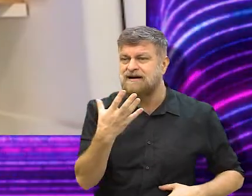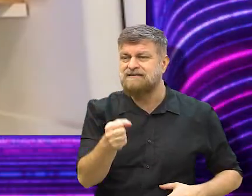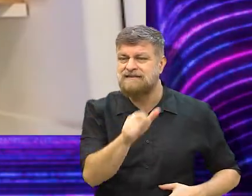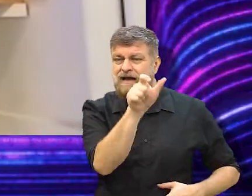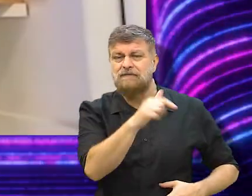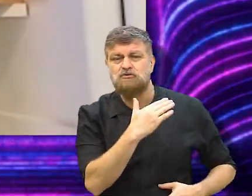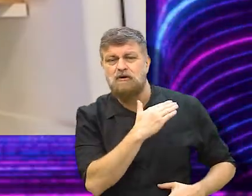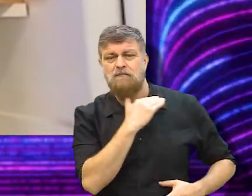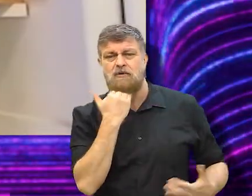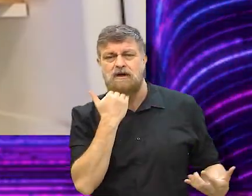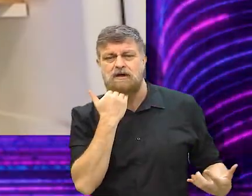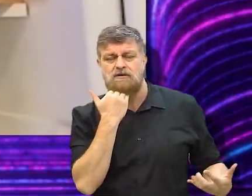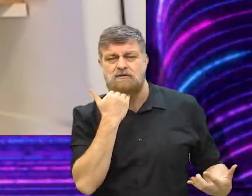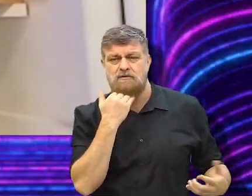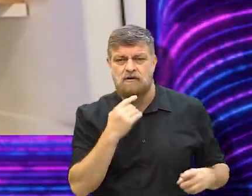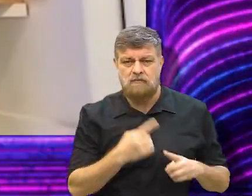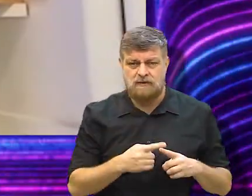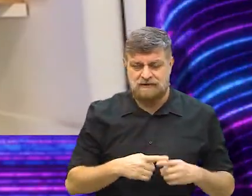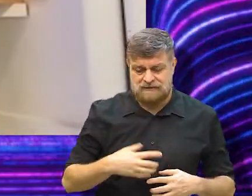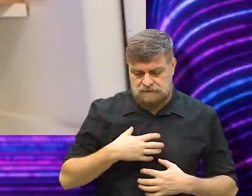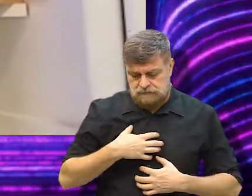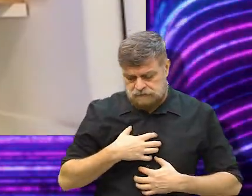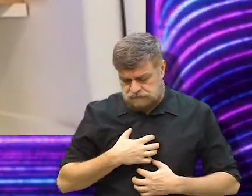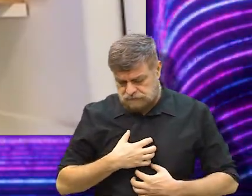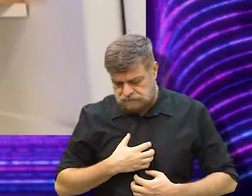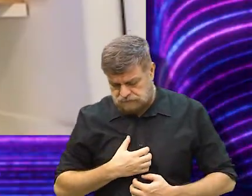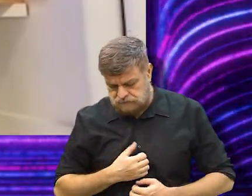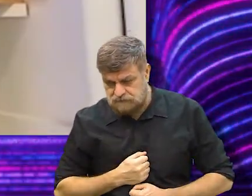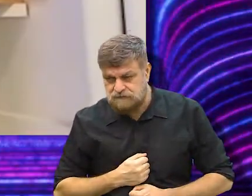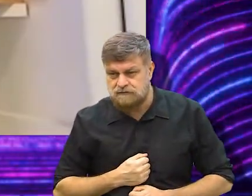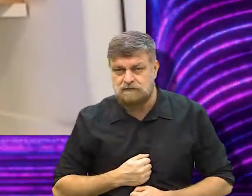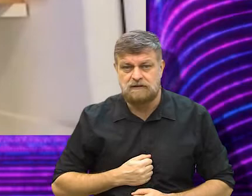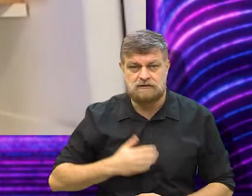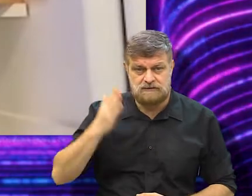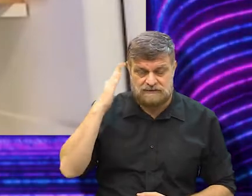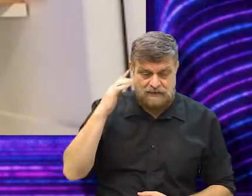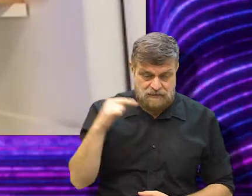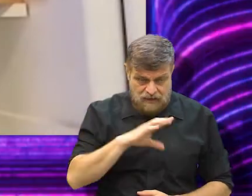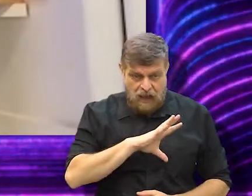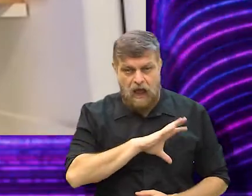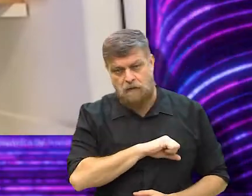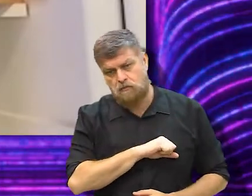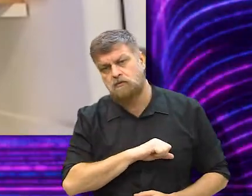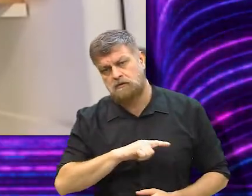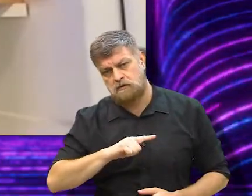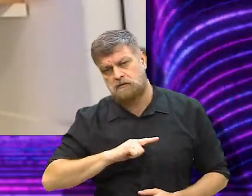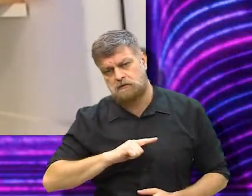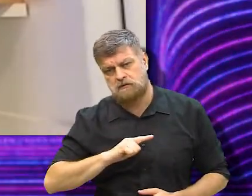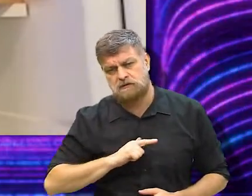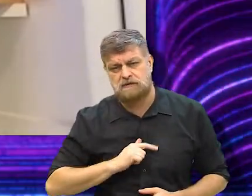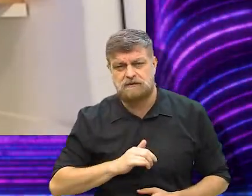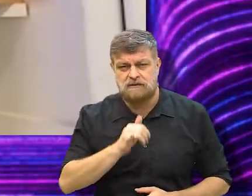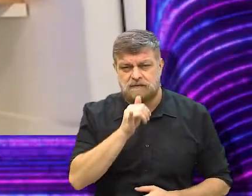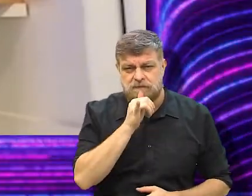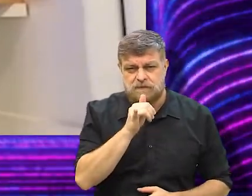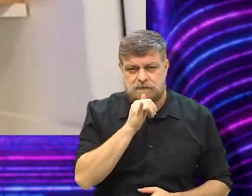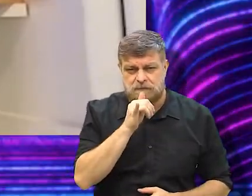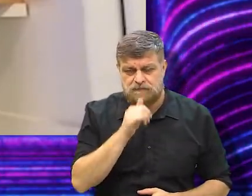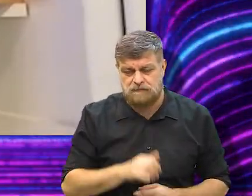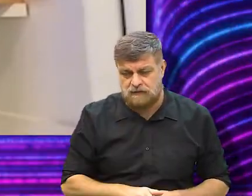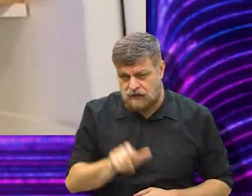aceitar a morte da pessoa amada. Porque onde dá luto, geralmente, quer dizer, quase certo, há o amor. Então, veja bem. Por exemplo, o